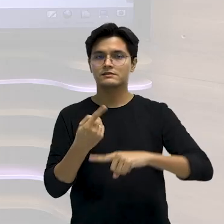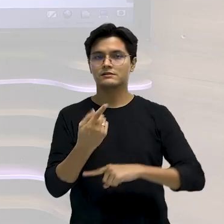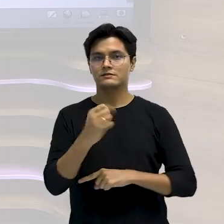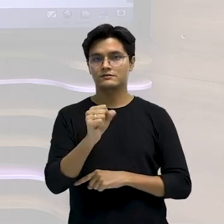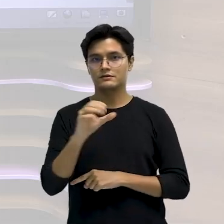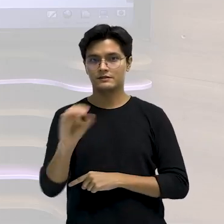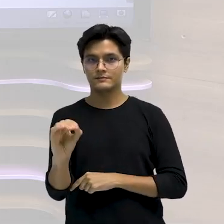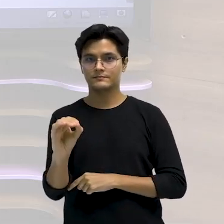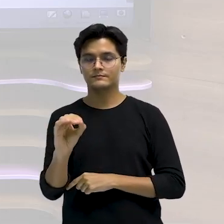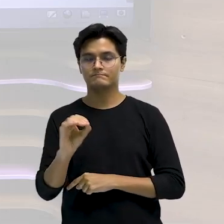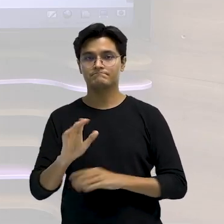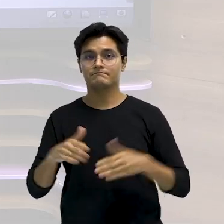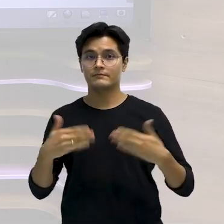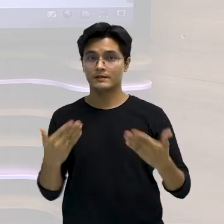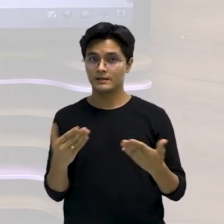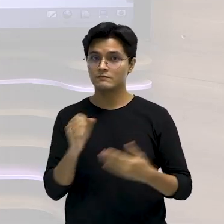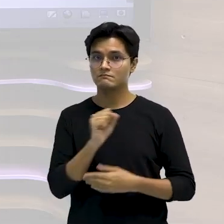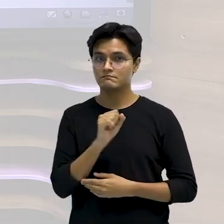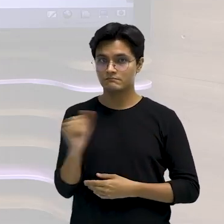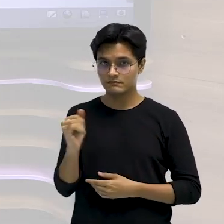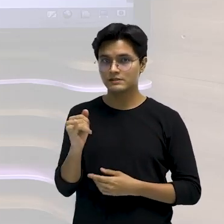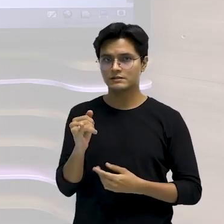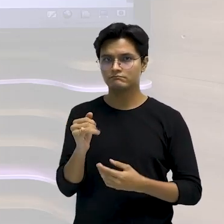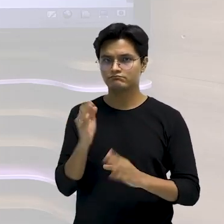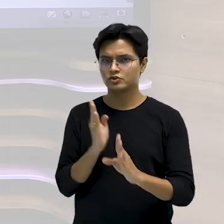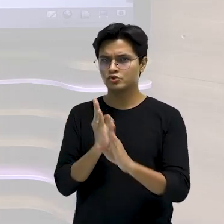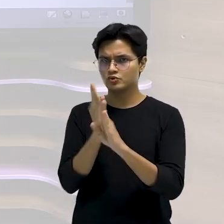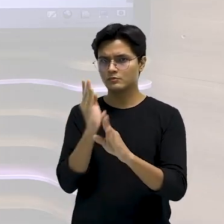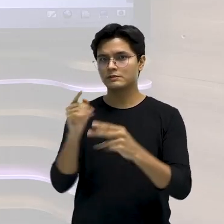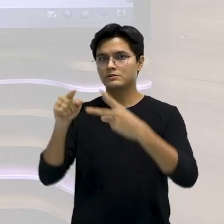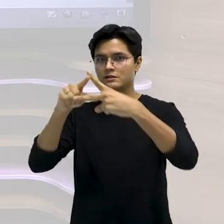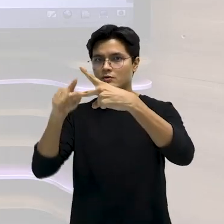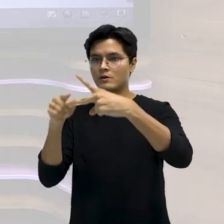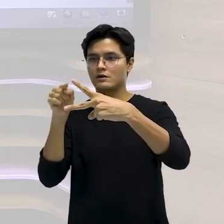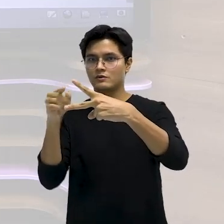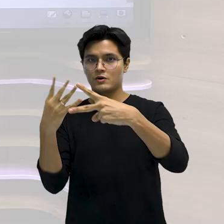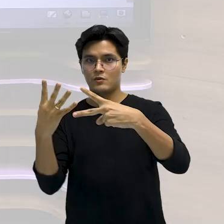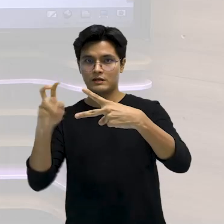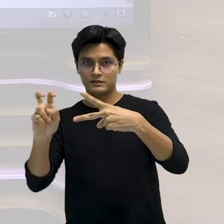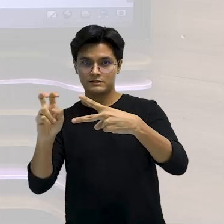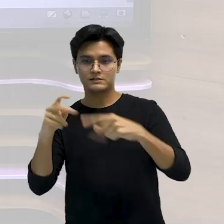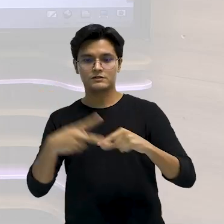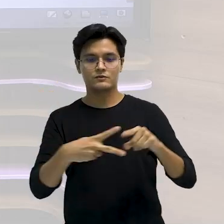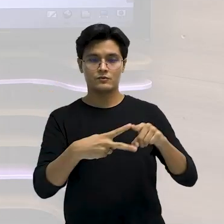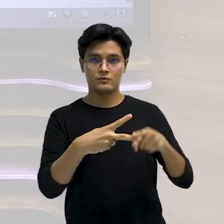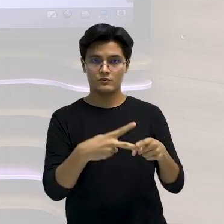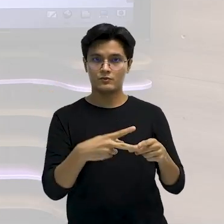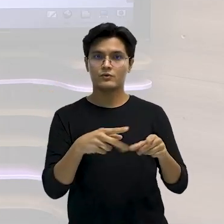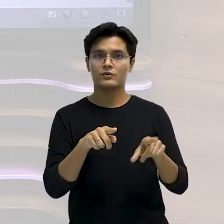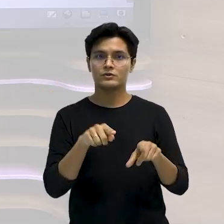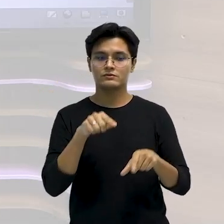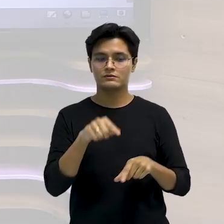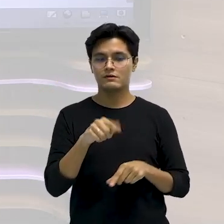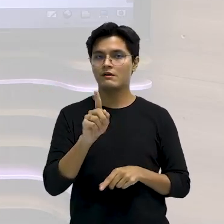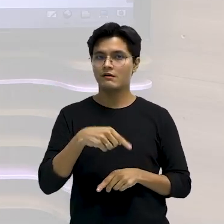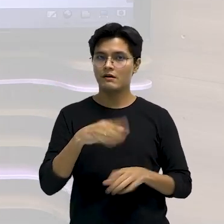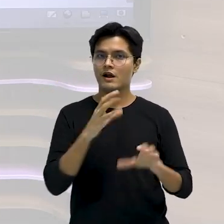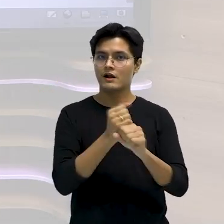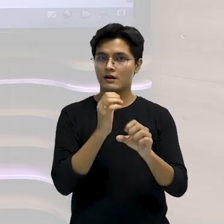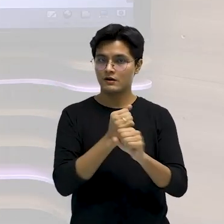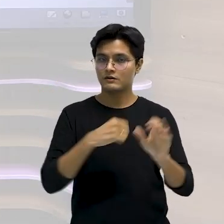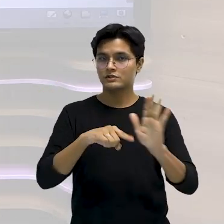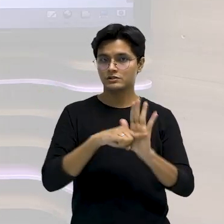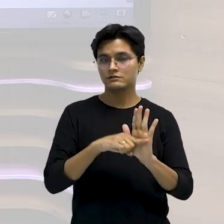raso. Então, se eu falei para você que esse ângulo mede 45, o outro vai ser justamente a diferença, ou seja,